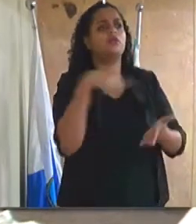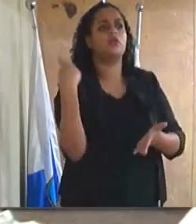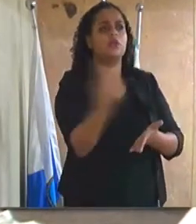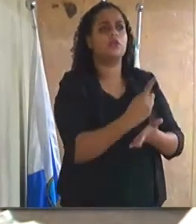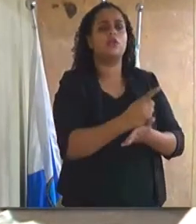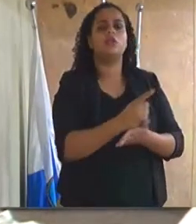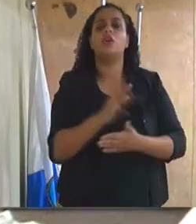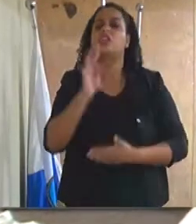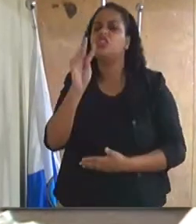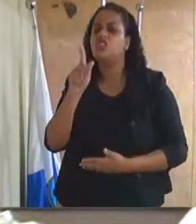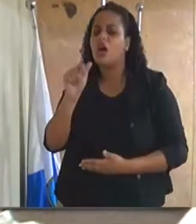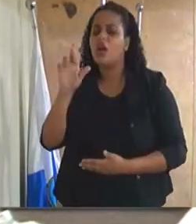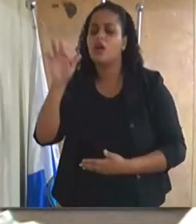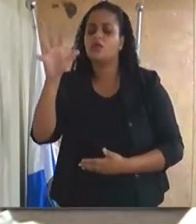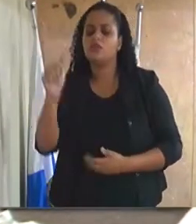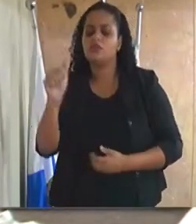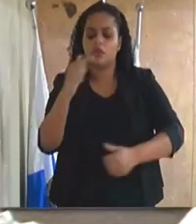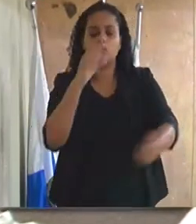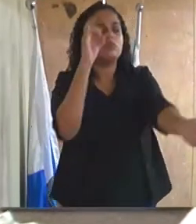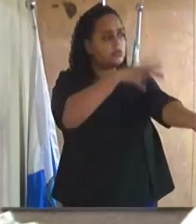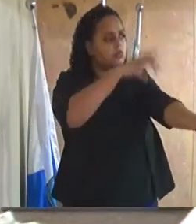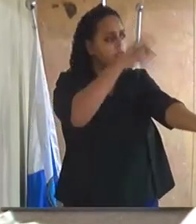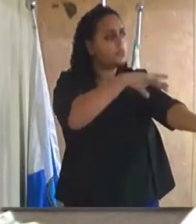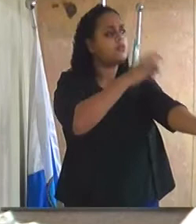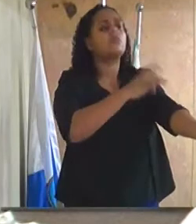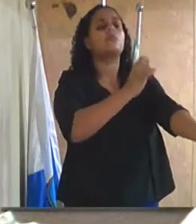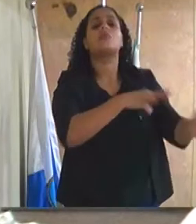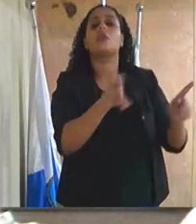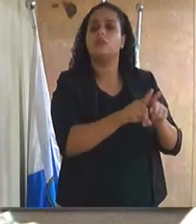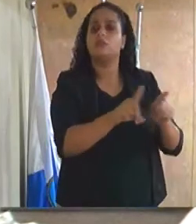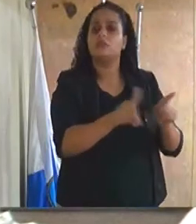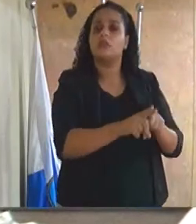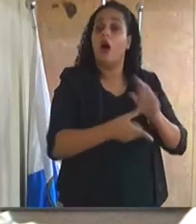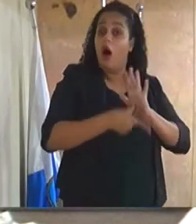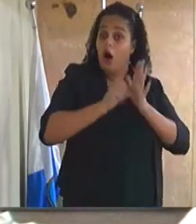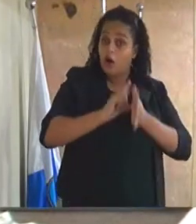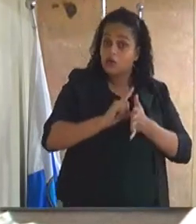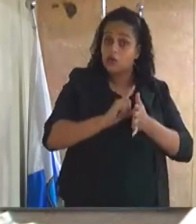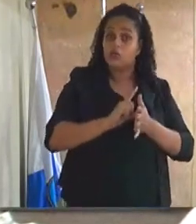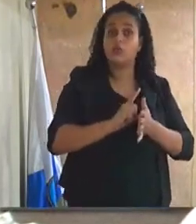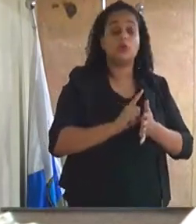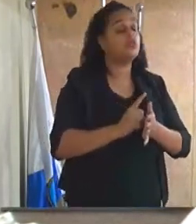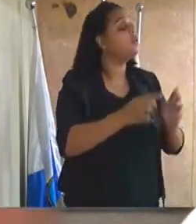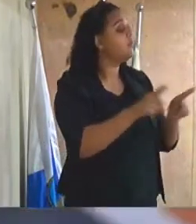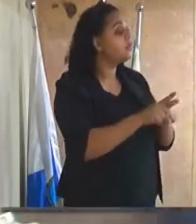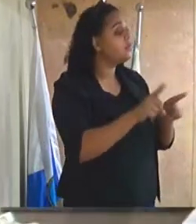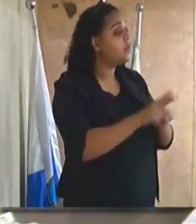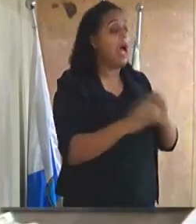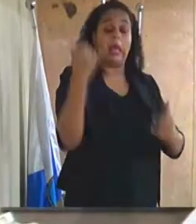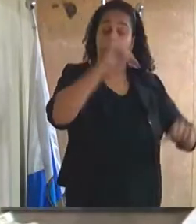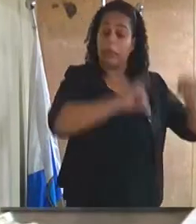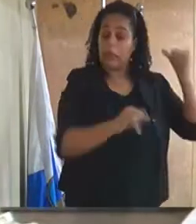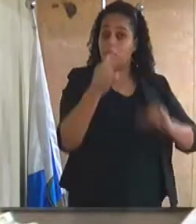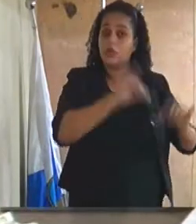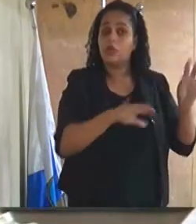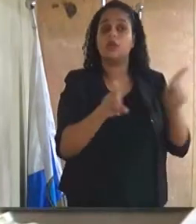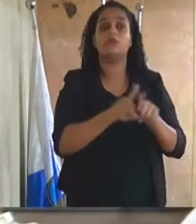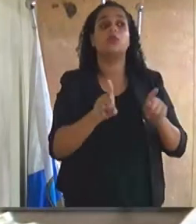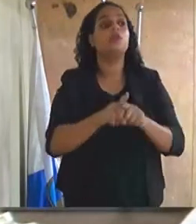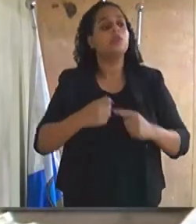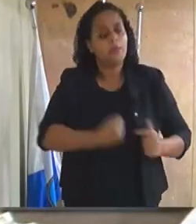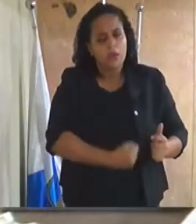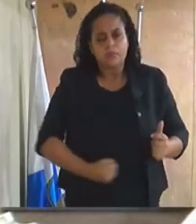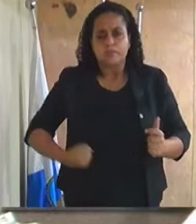diabetes que necessitem fazer exames que exijam jejum prévio análise laboratoriais e ou ultrassonografia de abdômen